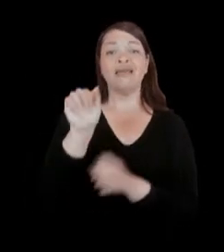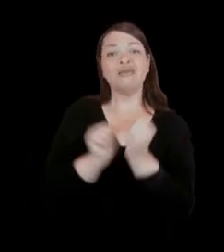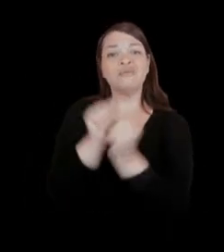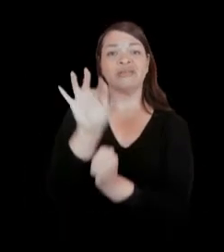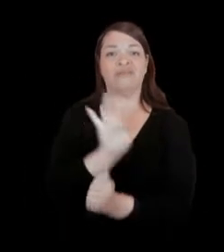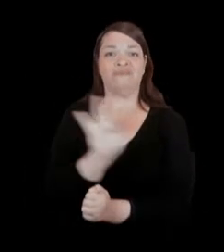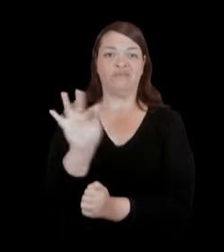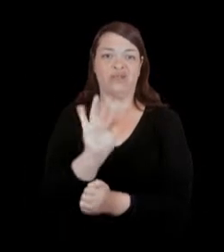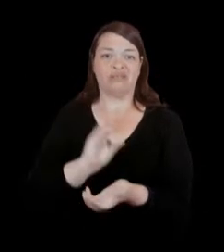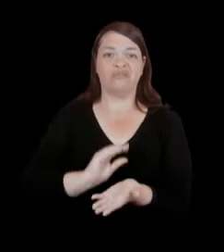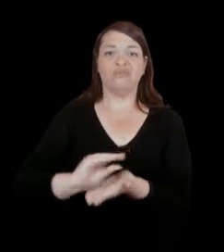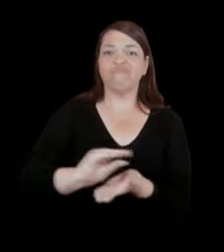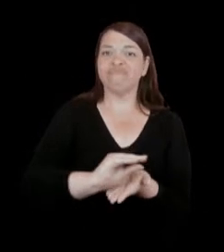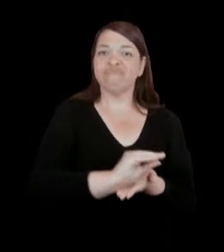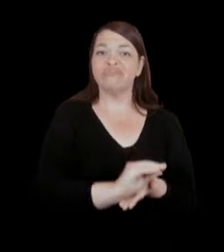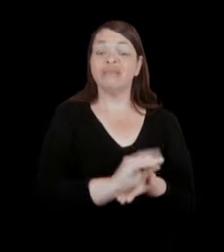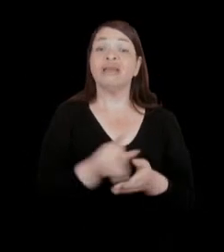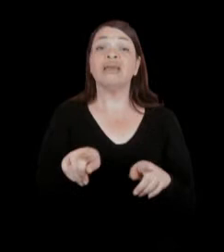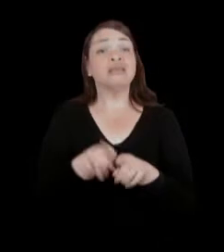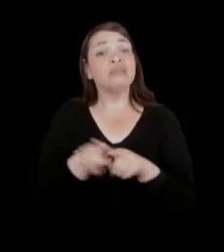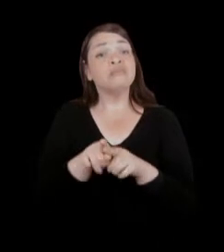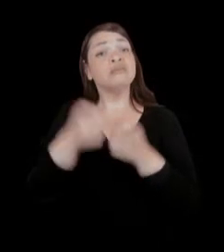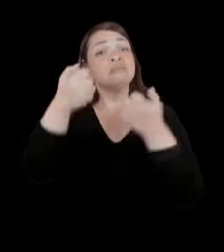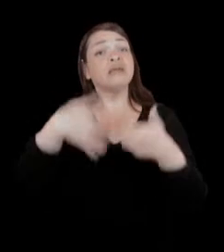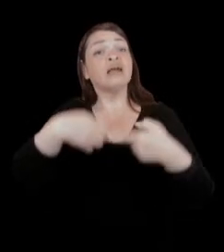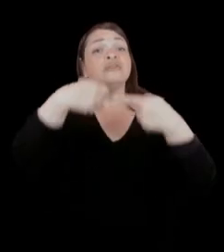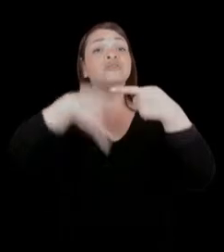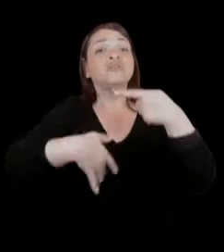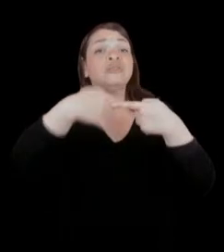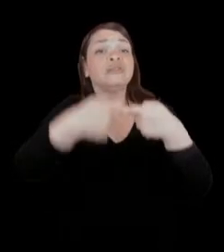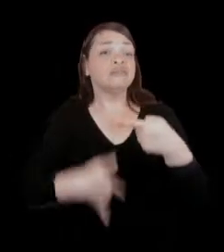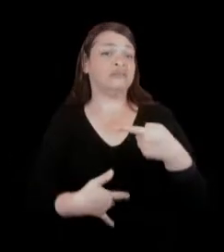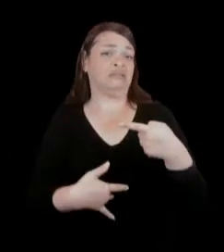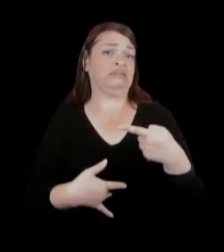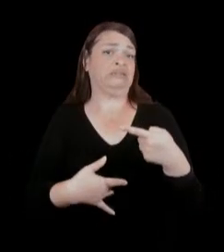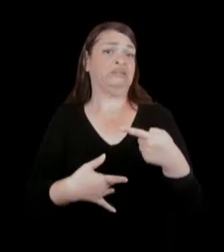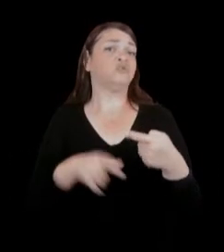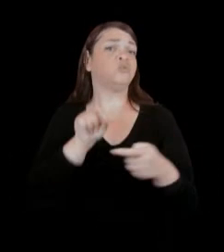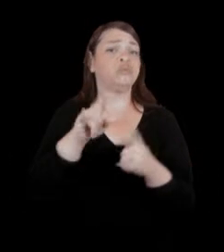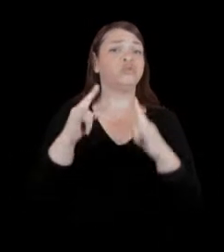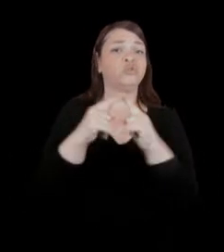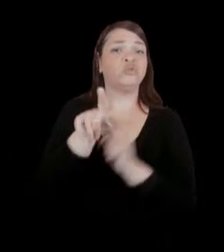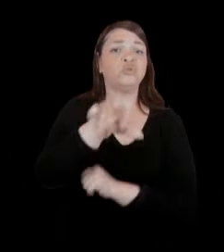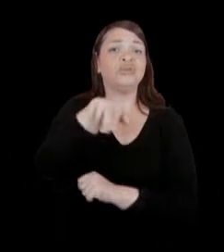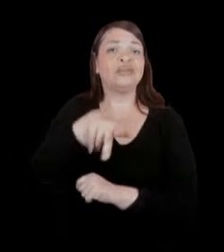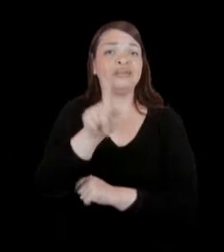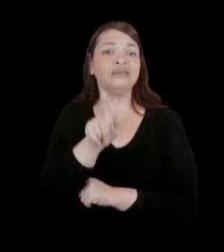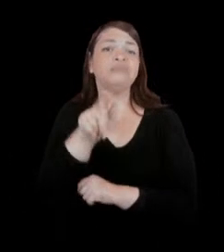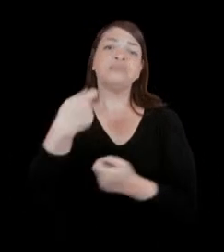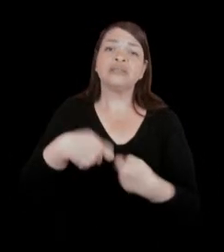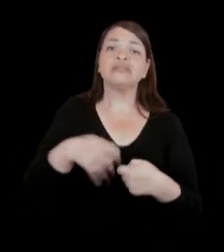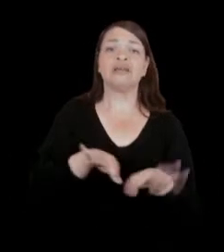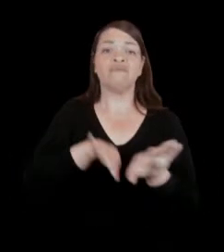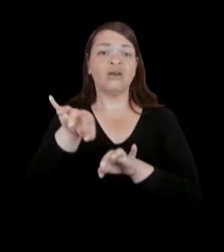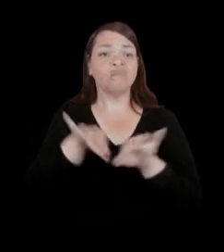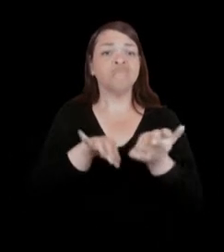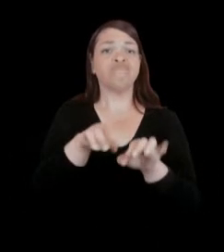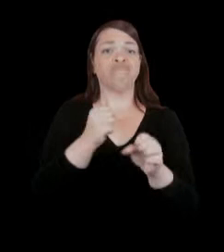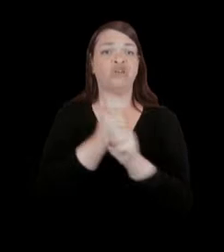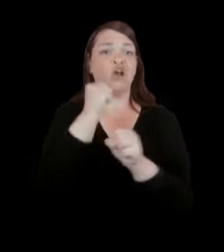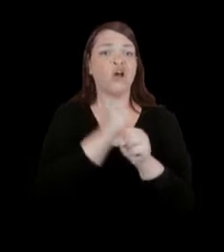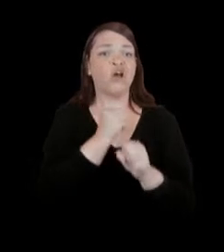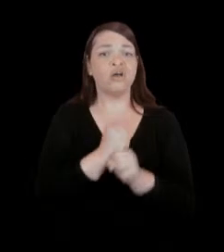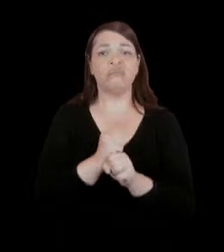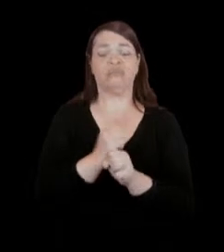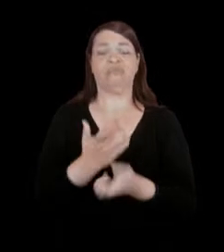as diretrizes de o que o Instituto Ling precisava na obra e no projeto. Sequência de imagens da obra. Operários trabalhando de uniforme